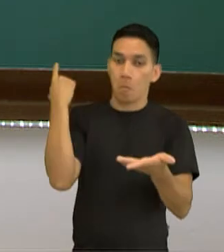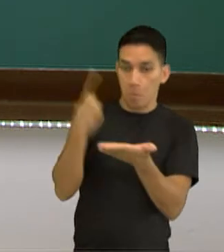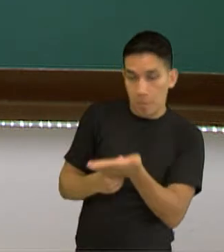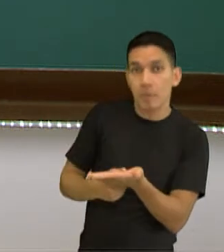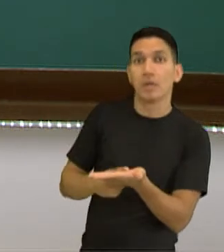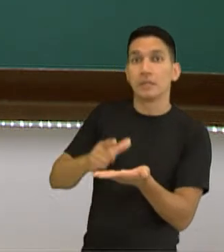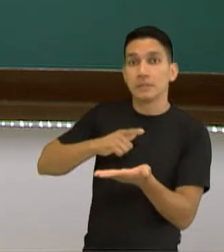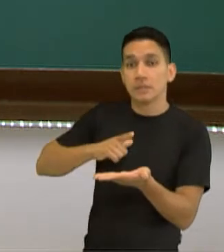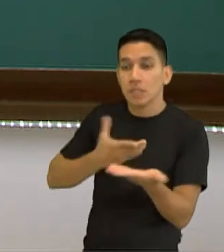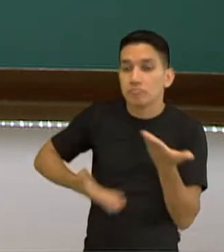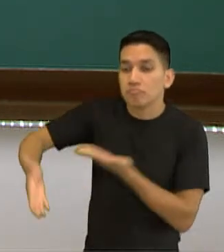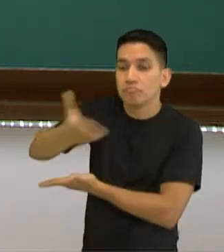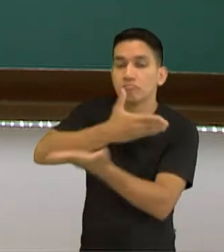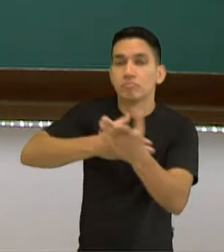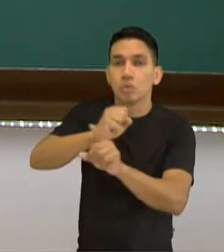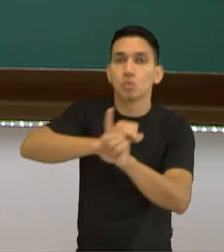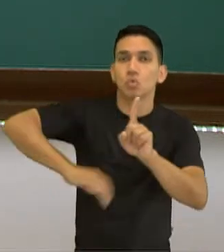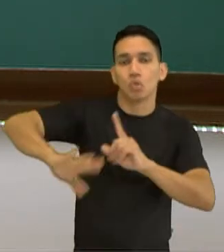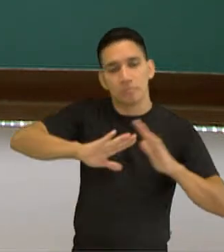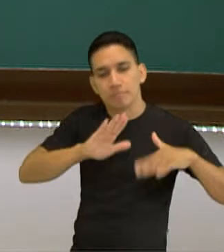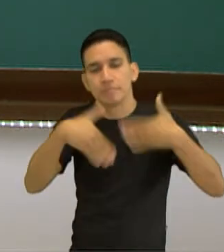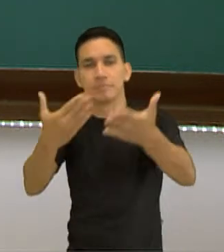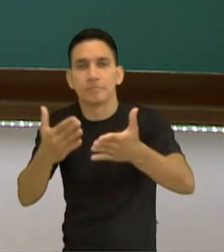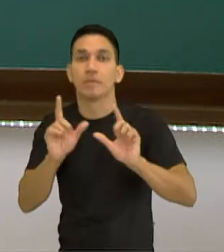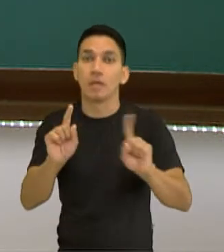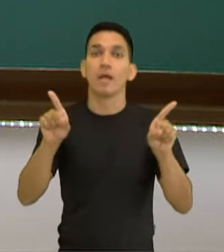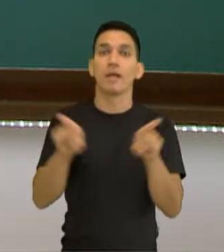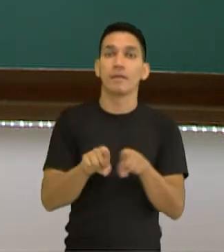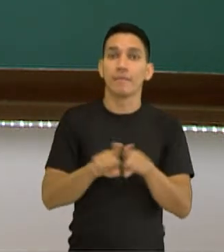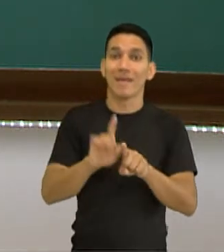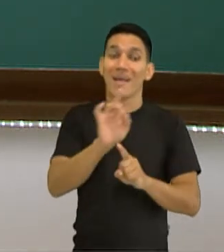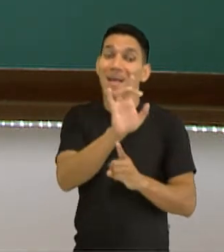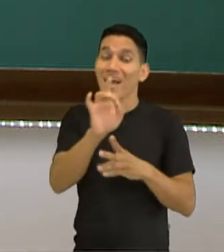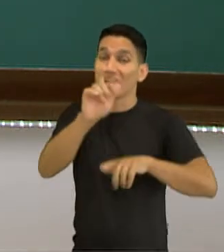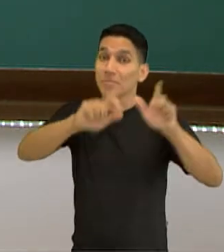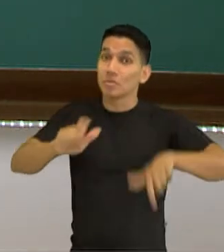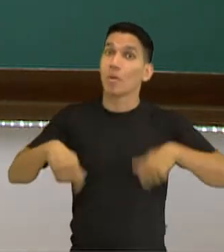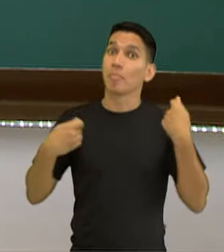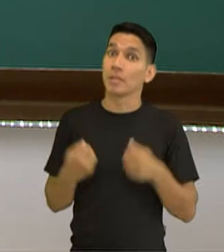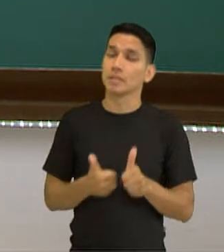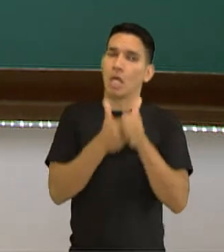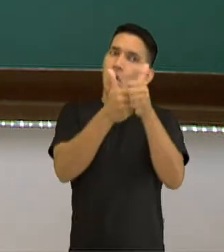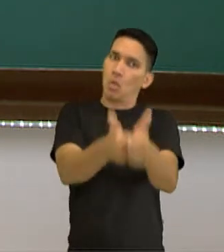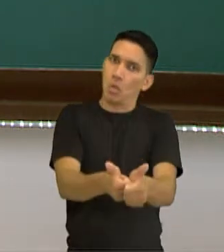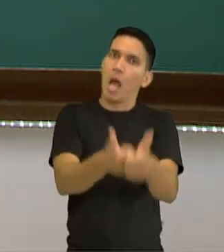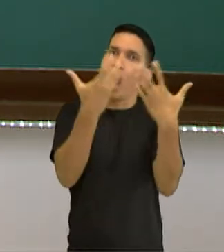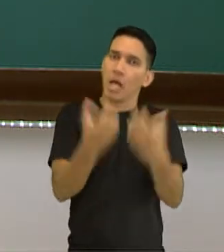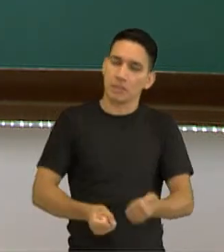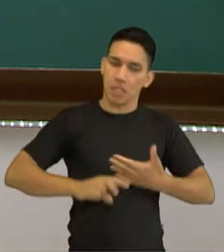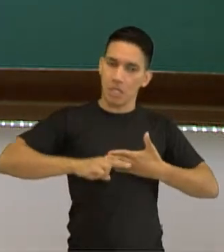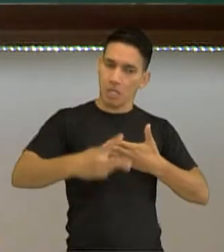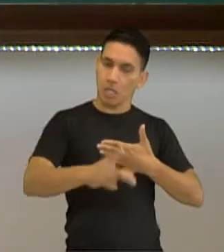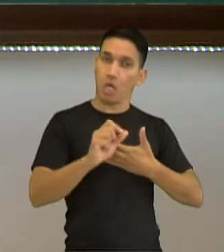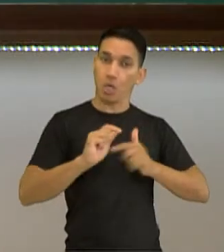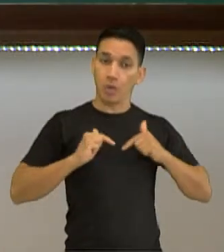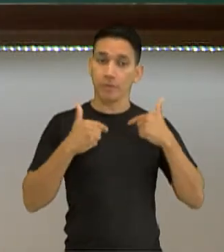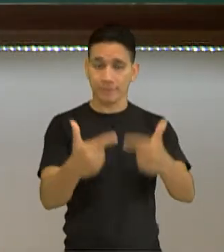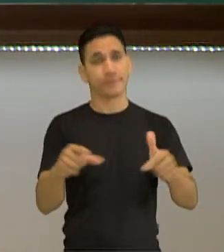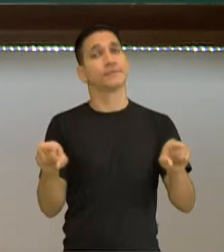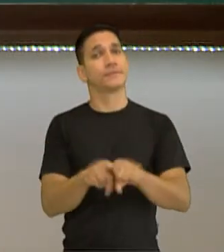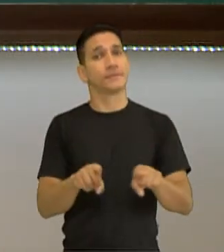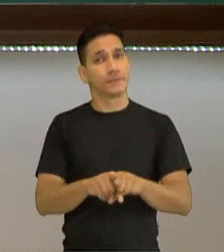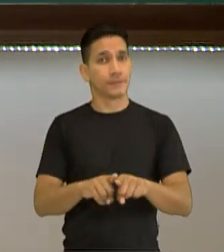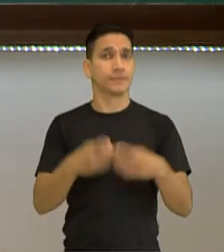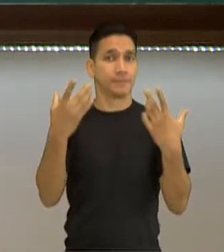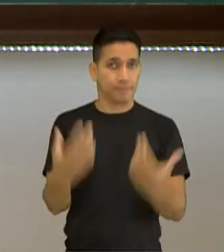andamento dessa sociedade. Mais do que isso, cada pessoa deve responder por suas ações e deve arcar com